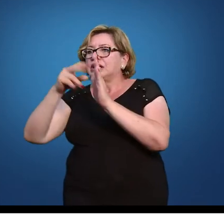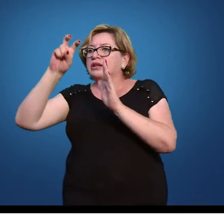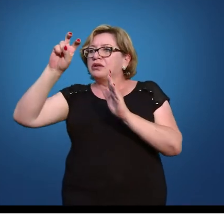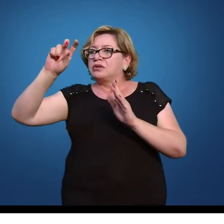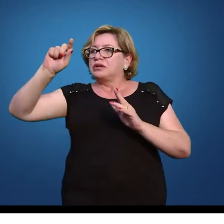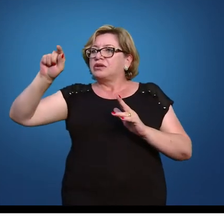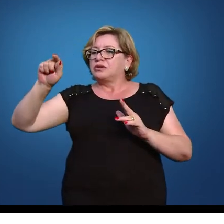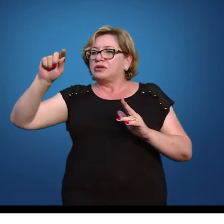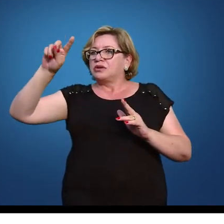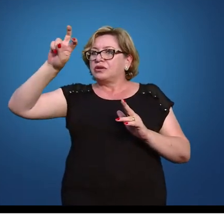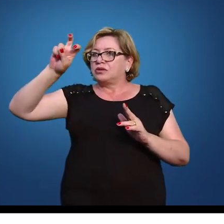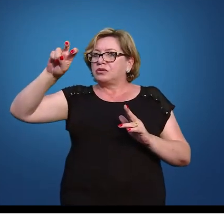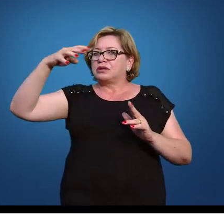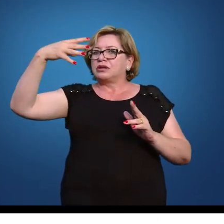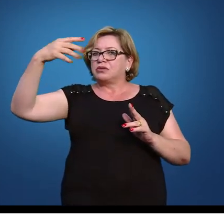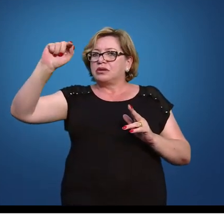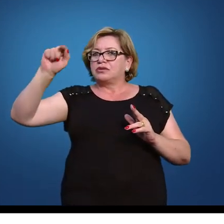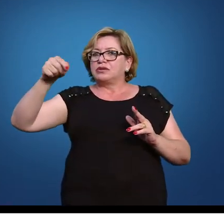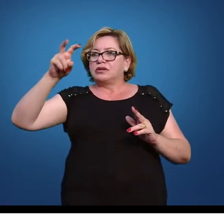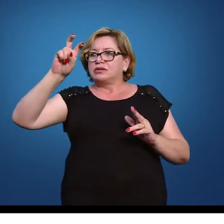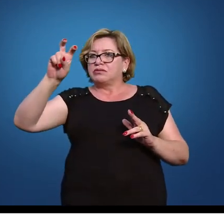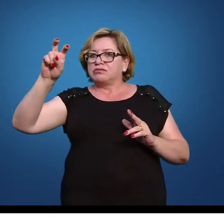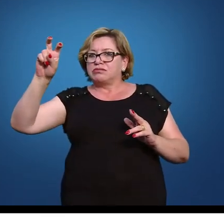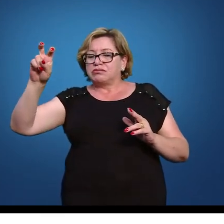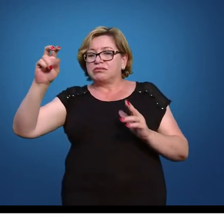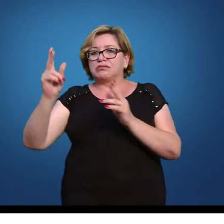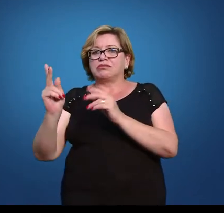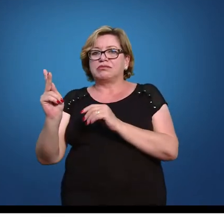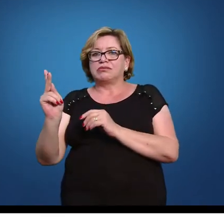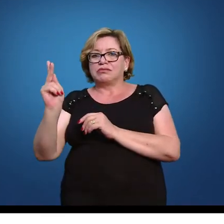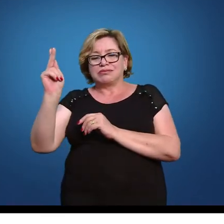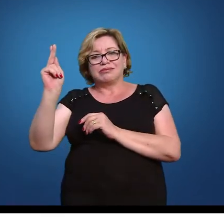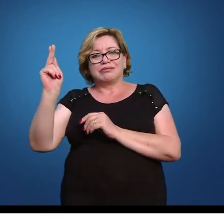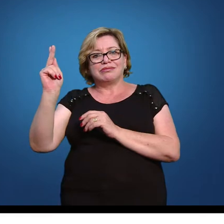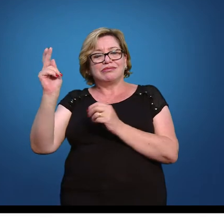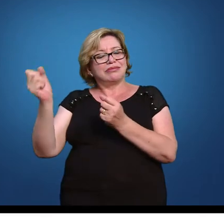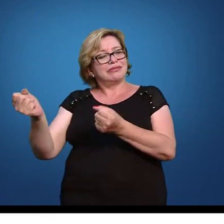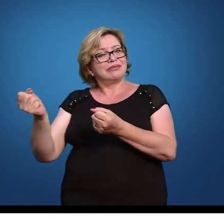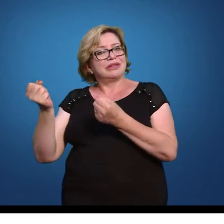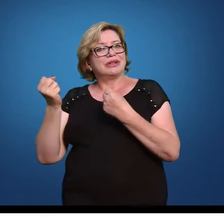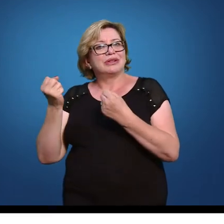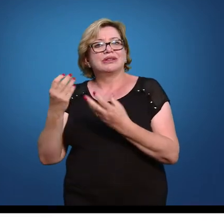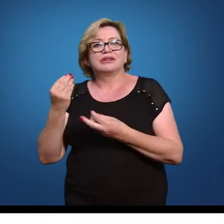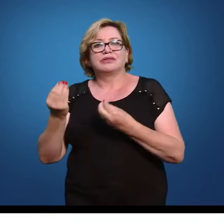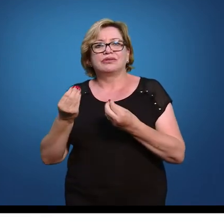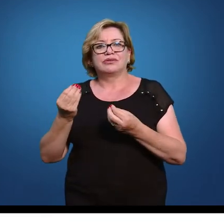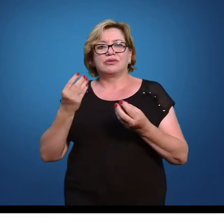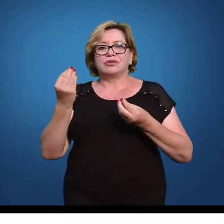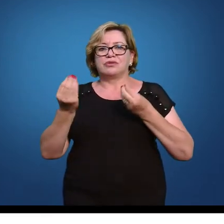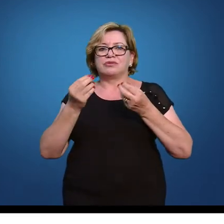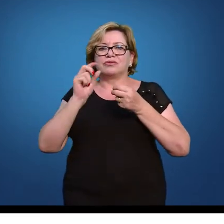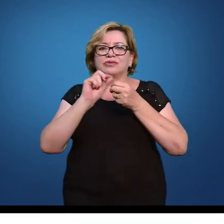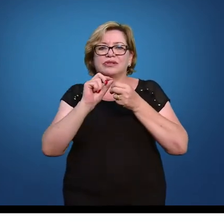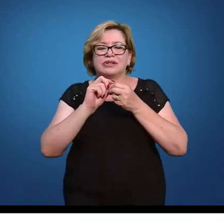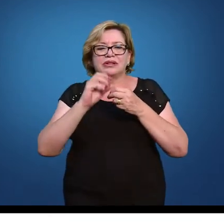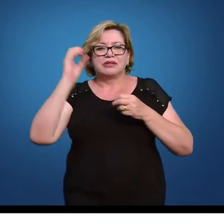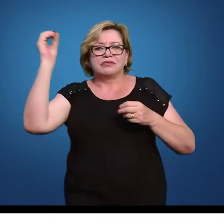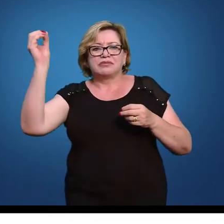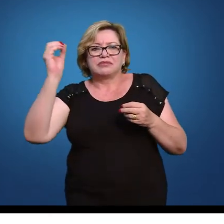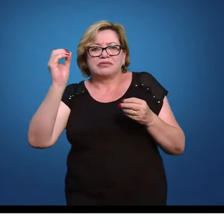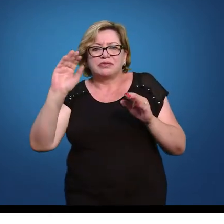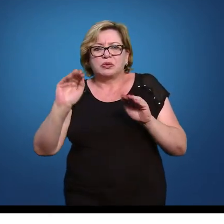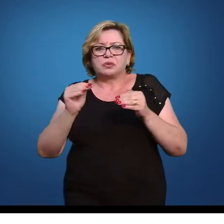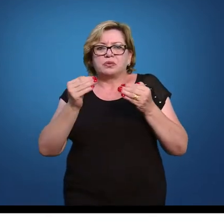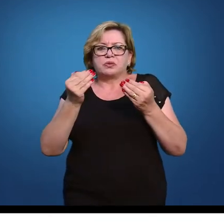é lógico que aqui é uma pergunta hipotética e você na prática vai definir da maneira que você quer qual o percentual